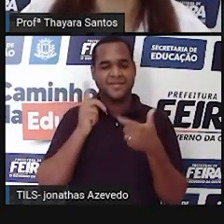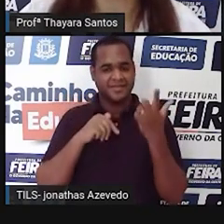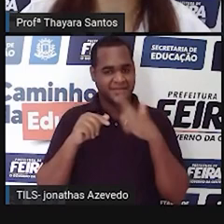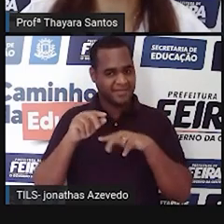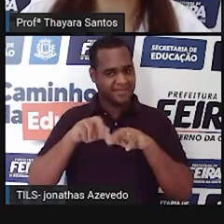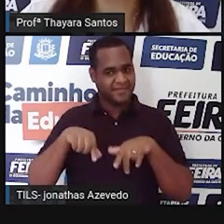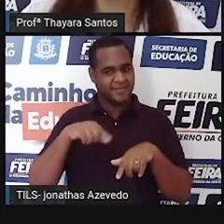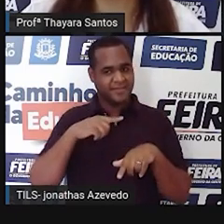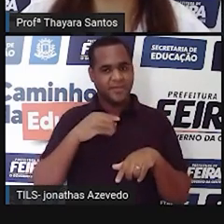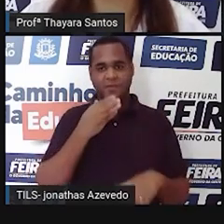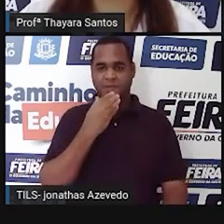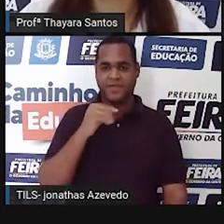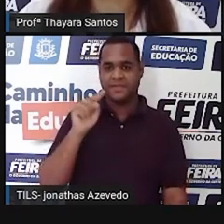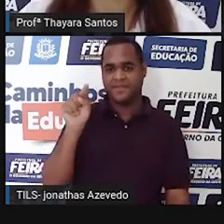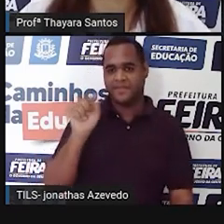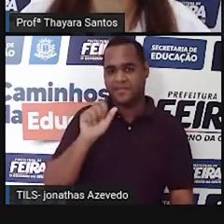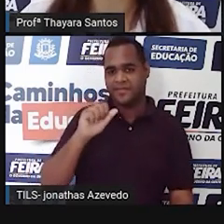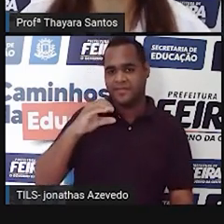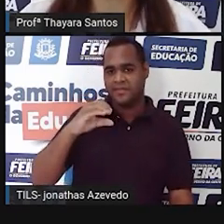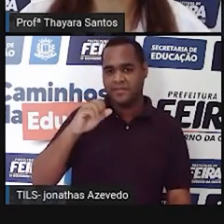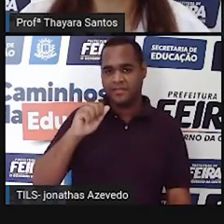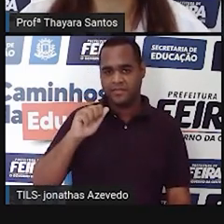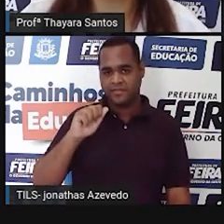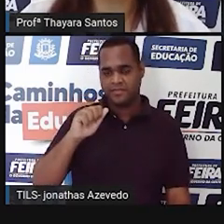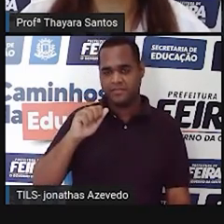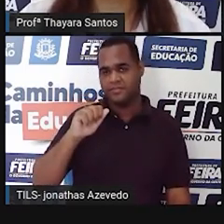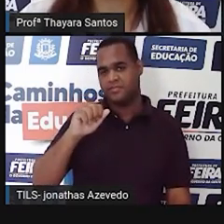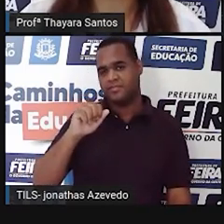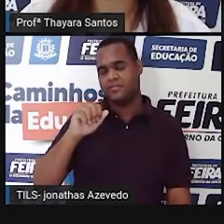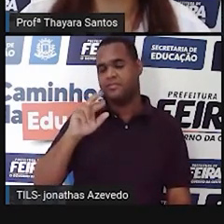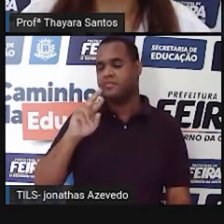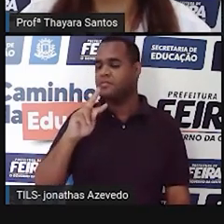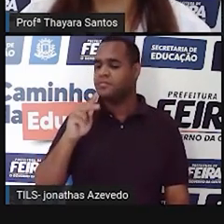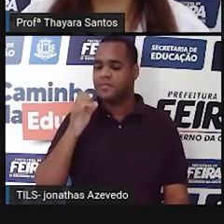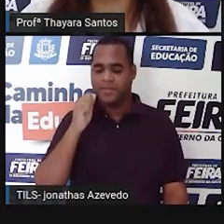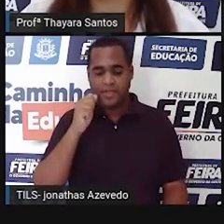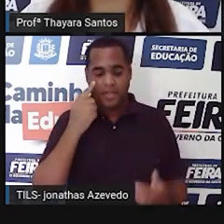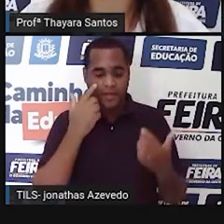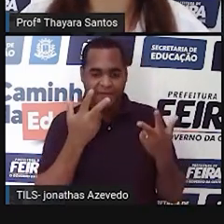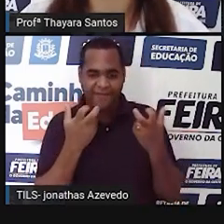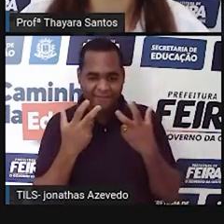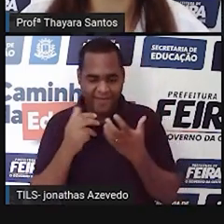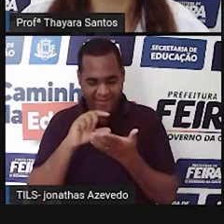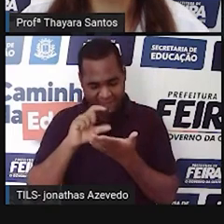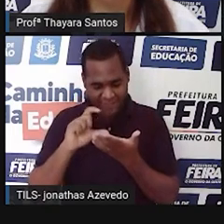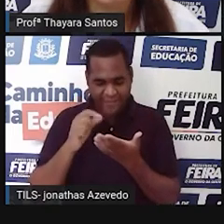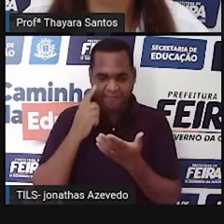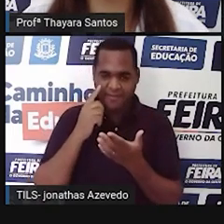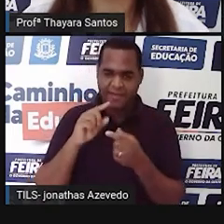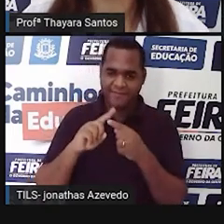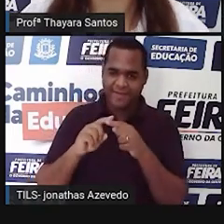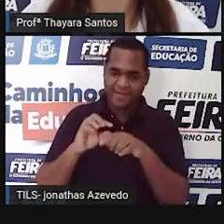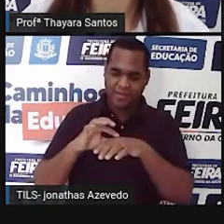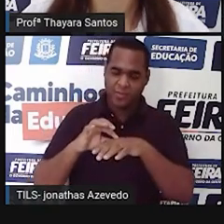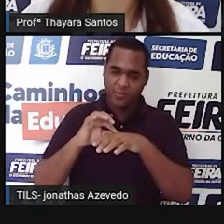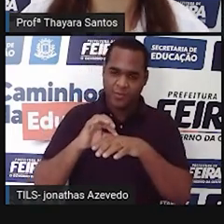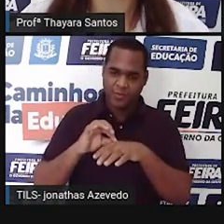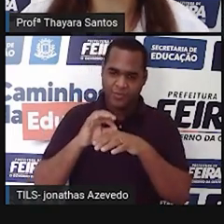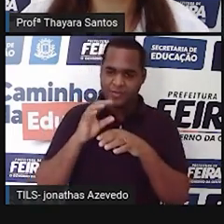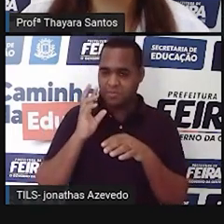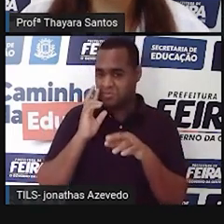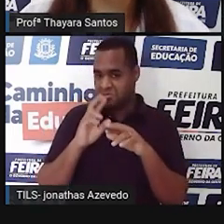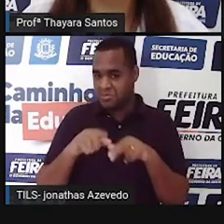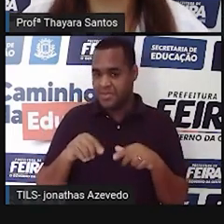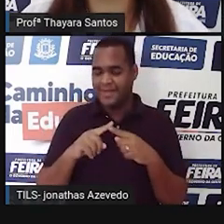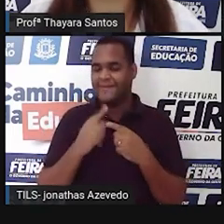Janssen e Zacharias Janssen. E ele começou a observar algumas amostras. Então, ele olhou fibras musculares, ele olhou